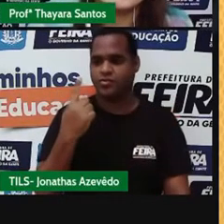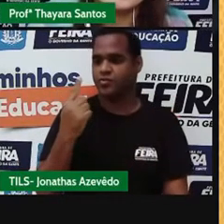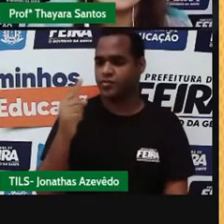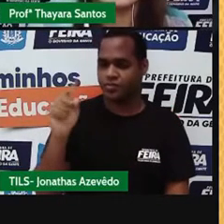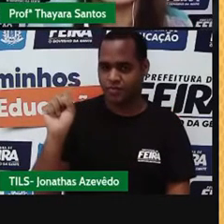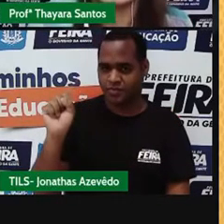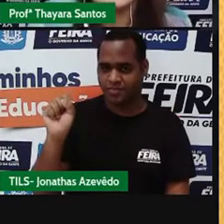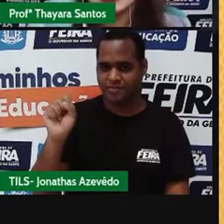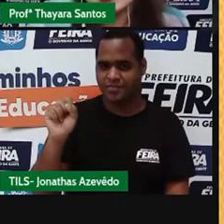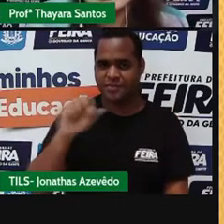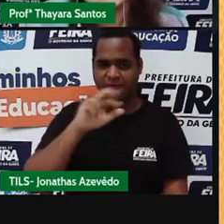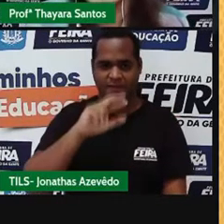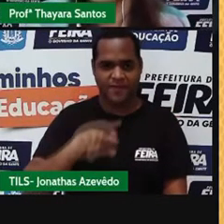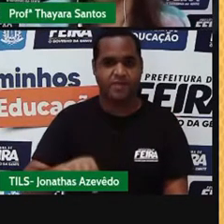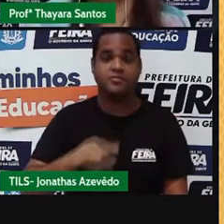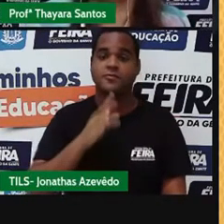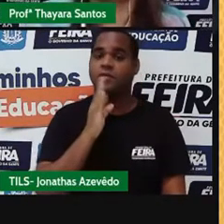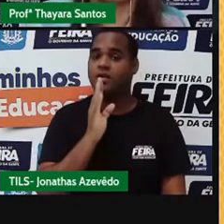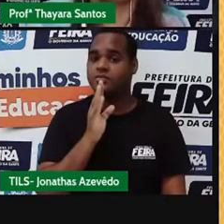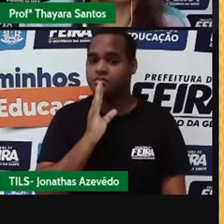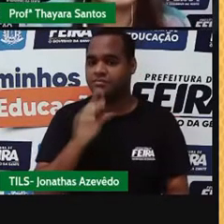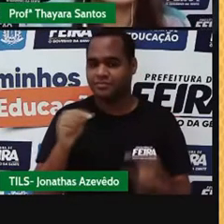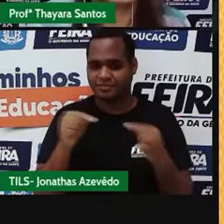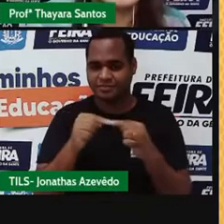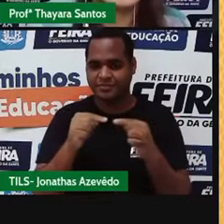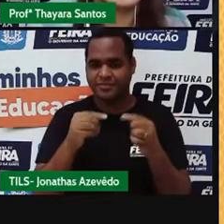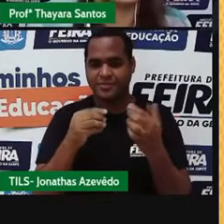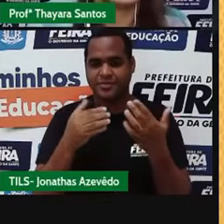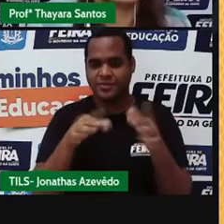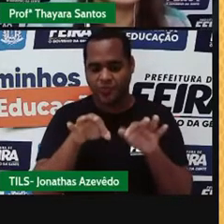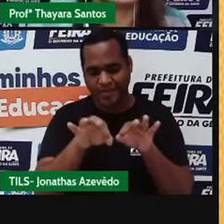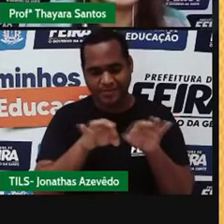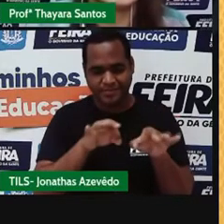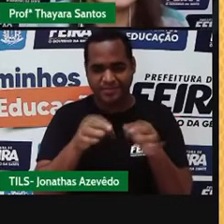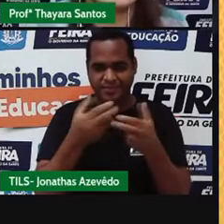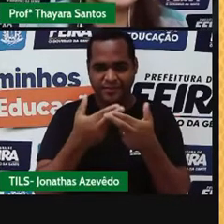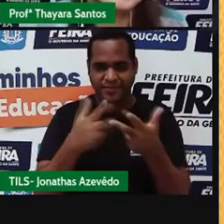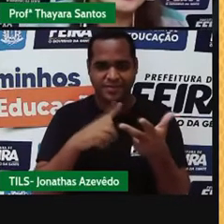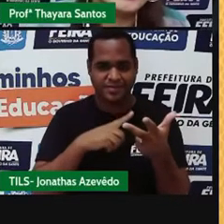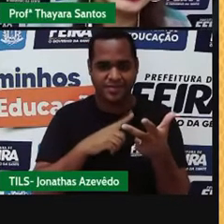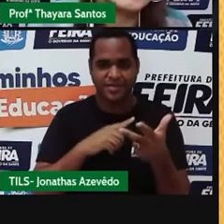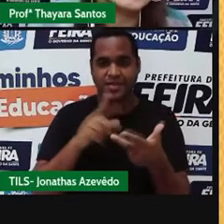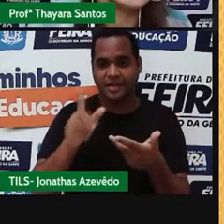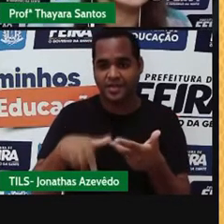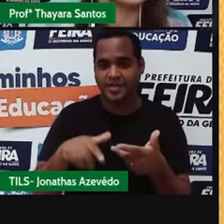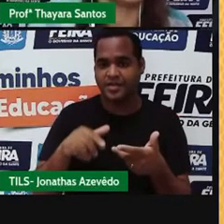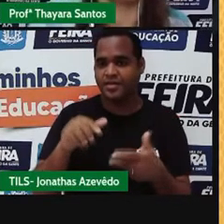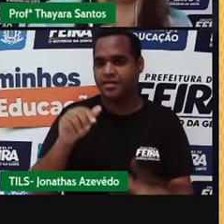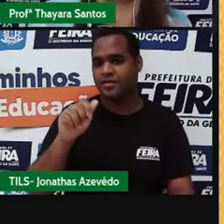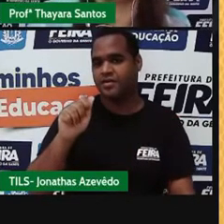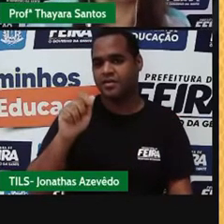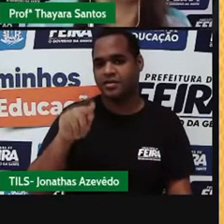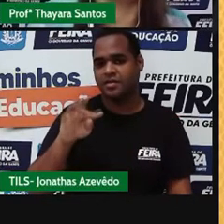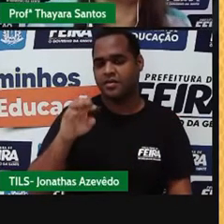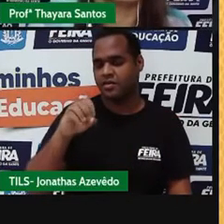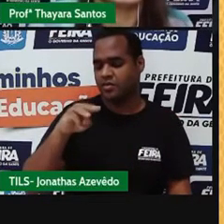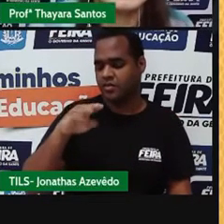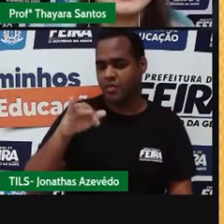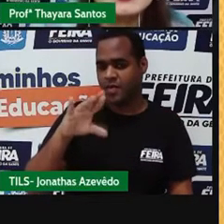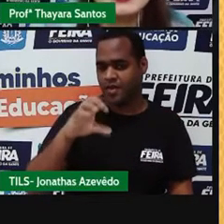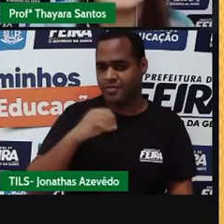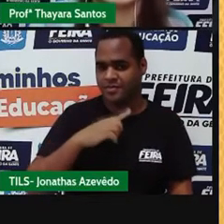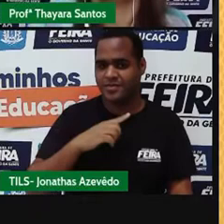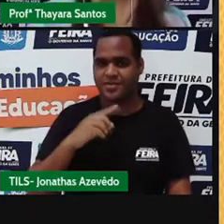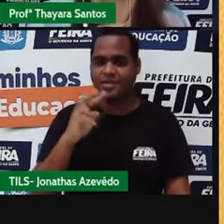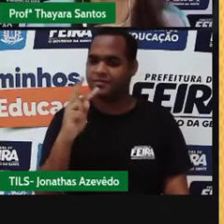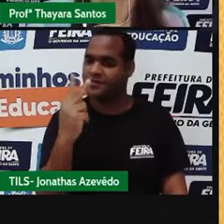elementos que são conhecidos e eles vão estar organizados de acordo com o seu número atômico. Então quem tem número atômico 1, o hidrogênio está